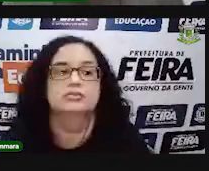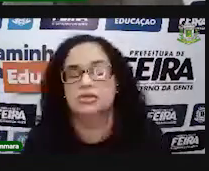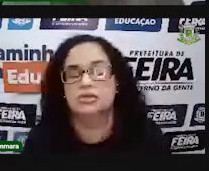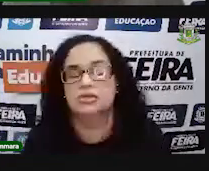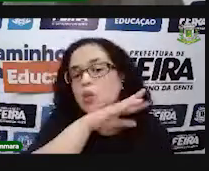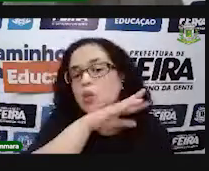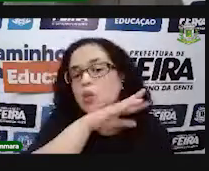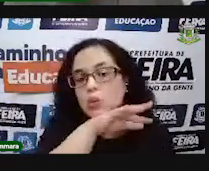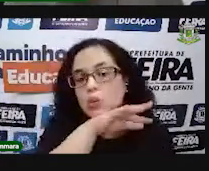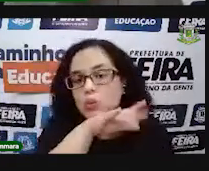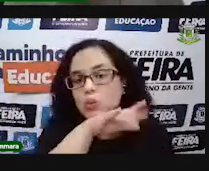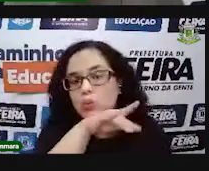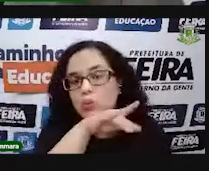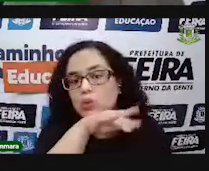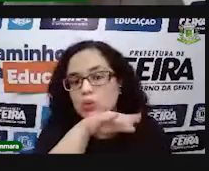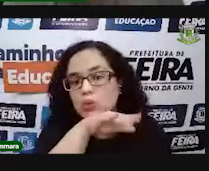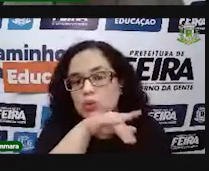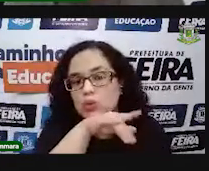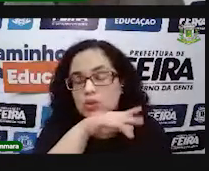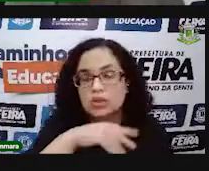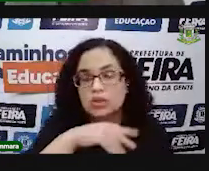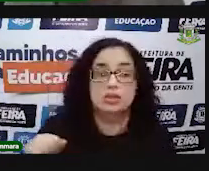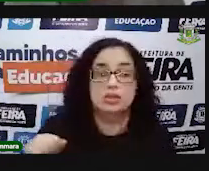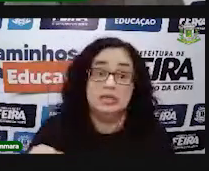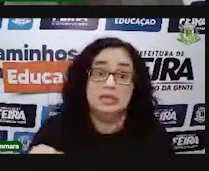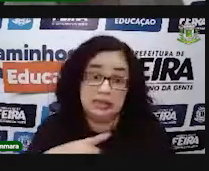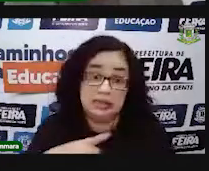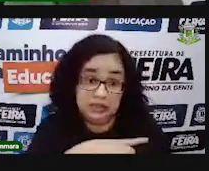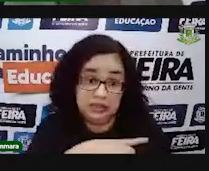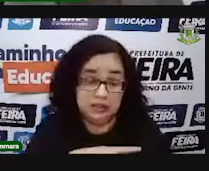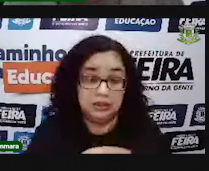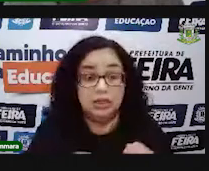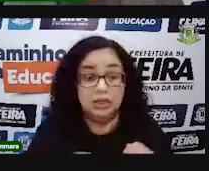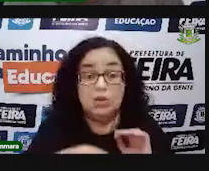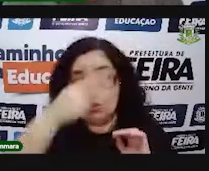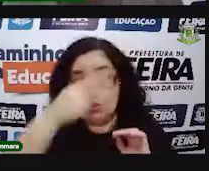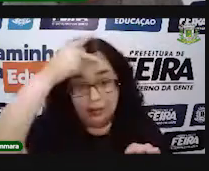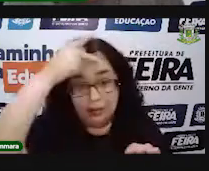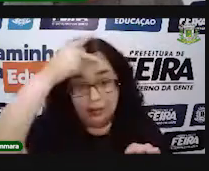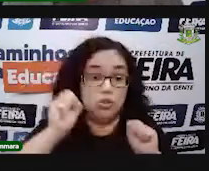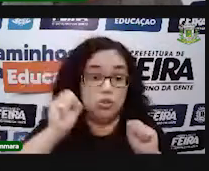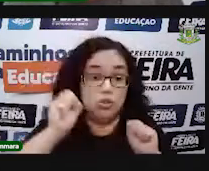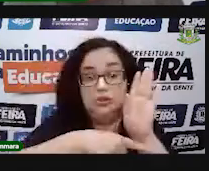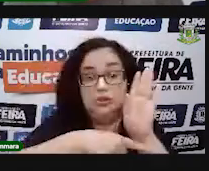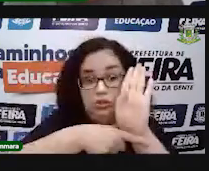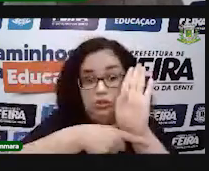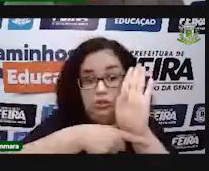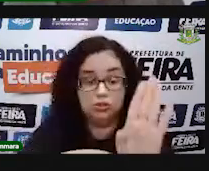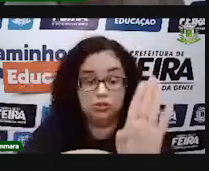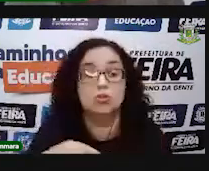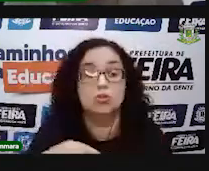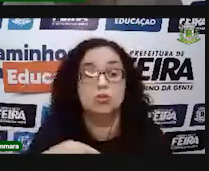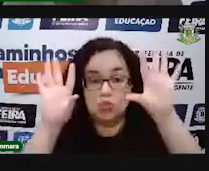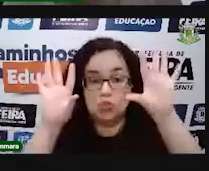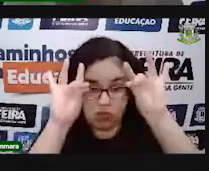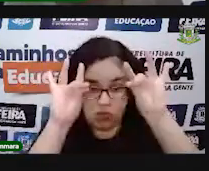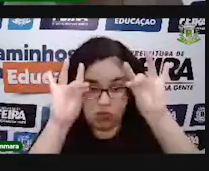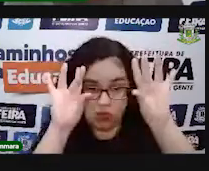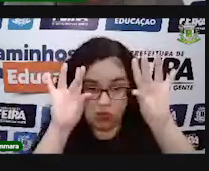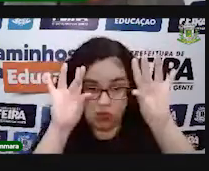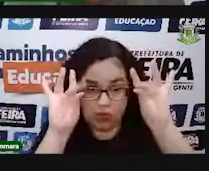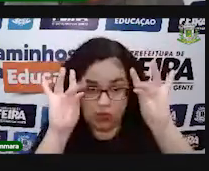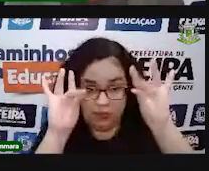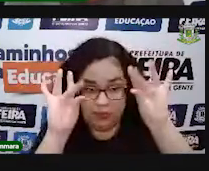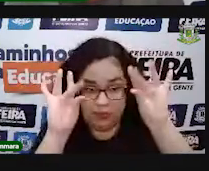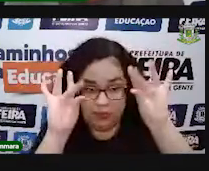uma tesoura, de preferência sem pontas, tá bom? Para não se machucar, ter a companhia de um adulto por perto para fazer